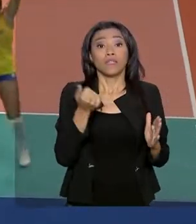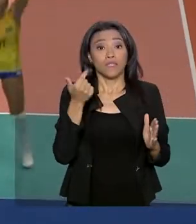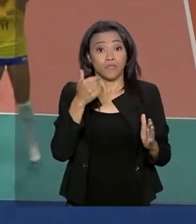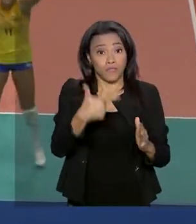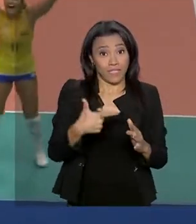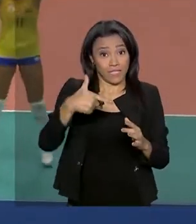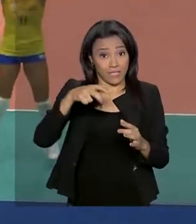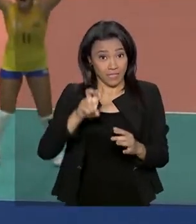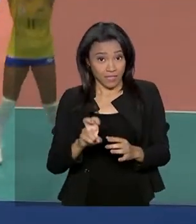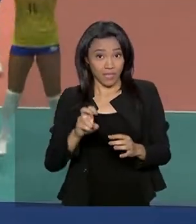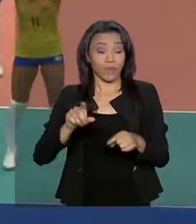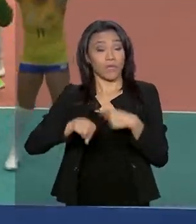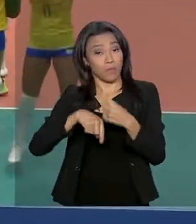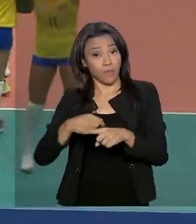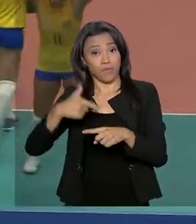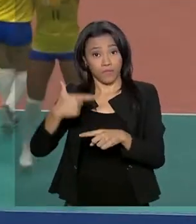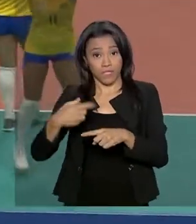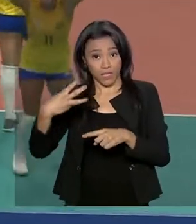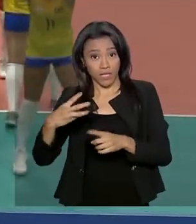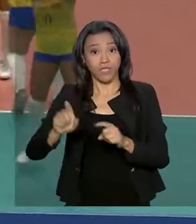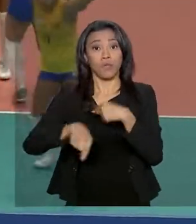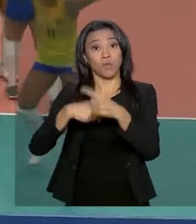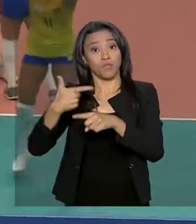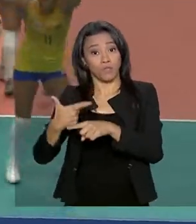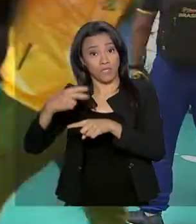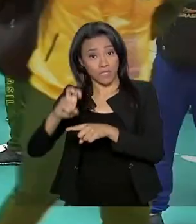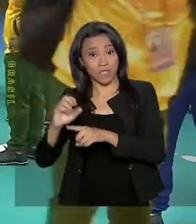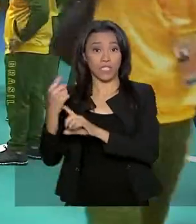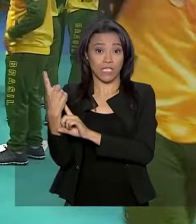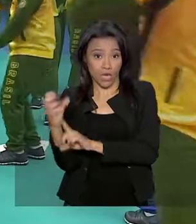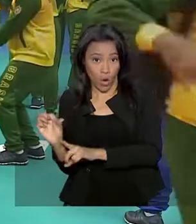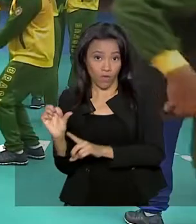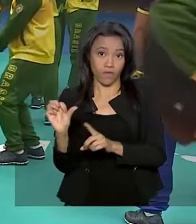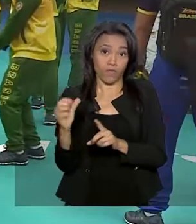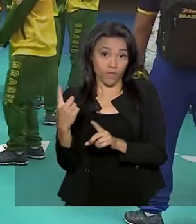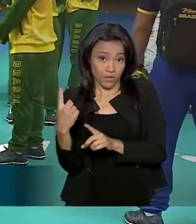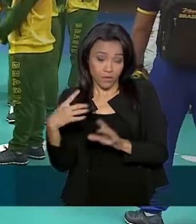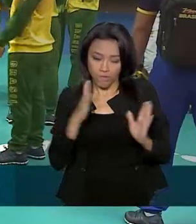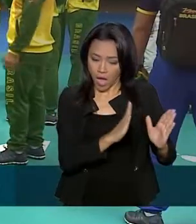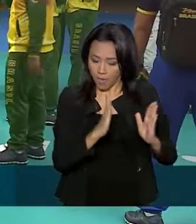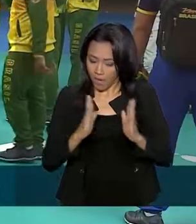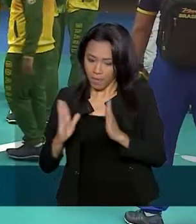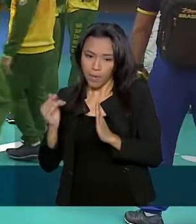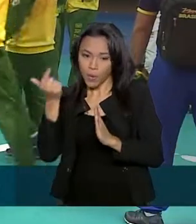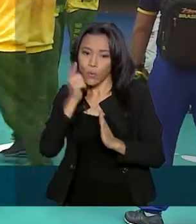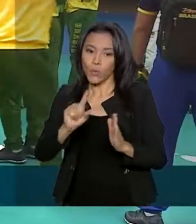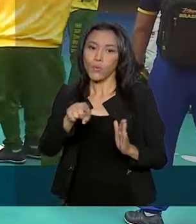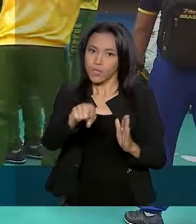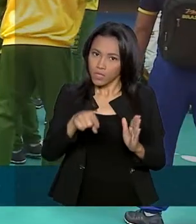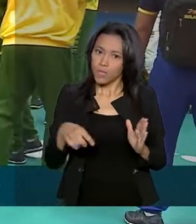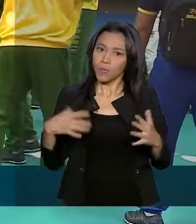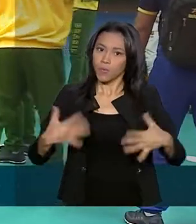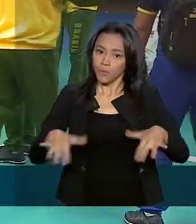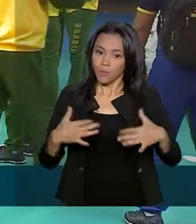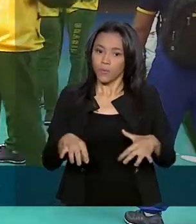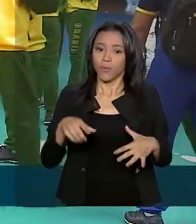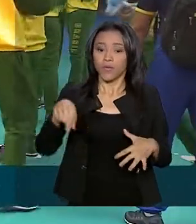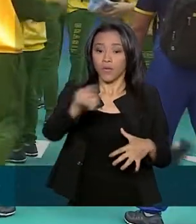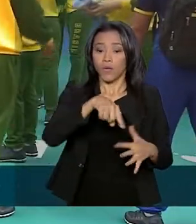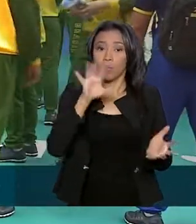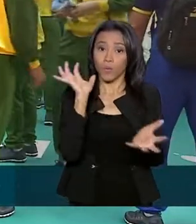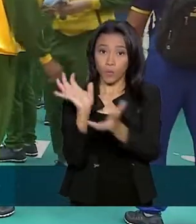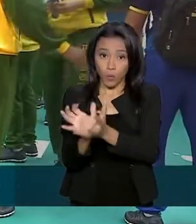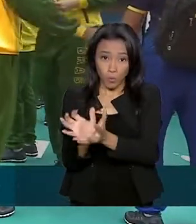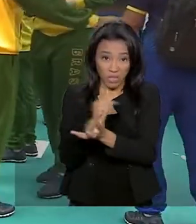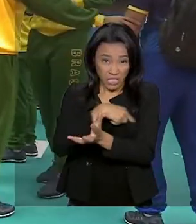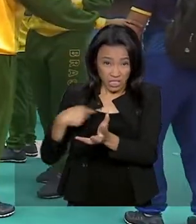25x23 novamente e 25x19. Esse foi um triunfo da superação. Afinal, as chinesas eram